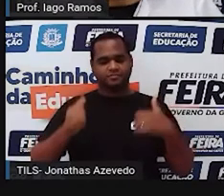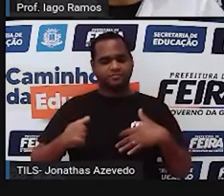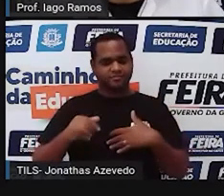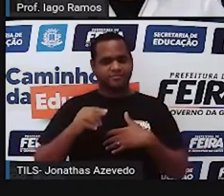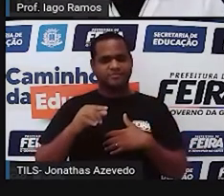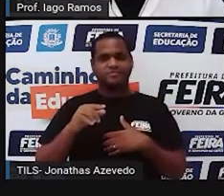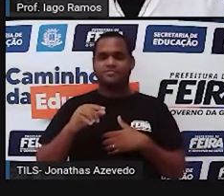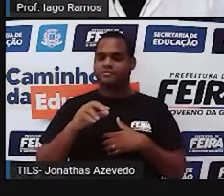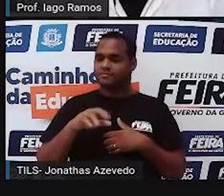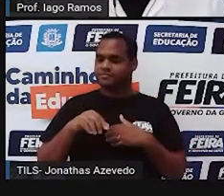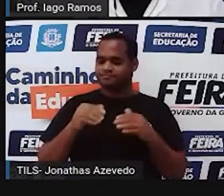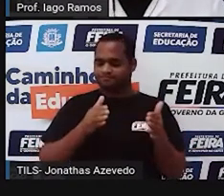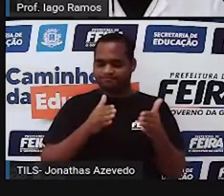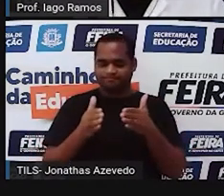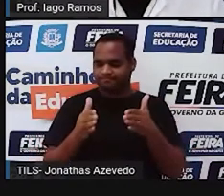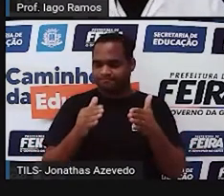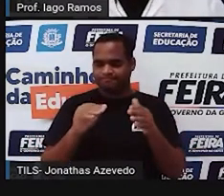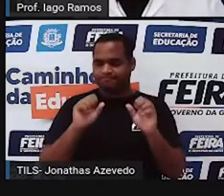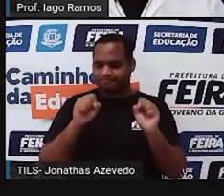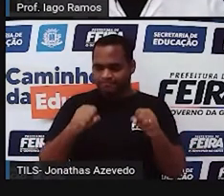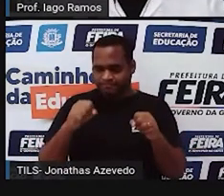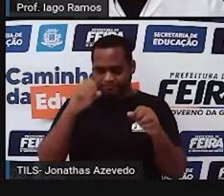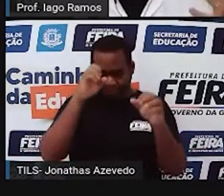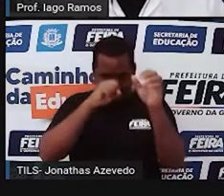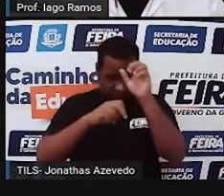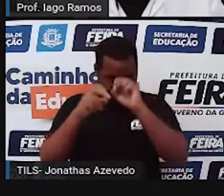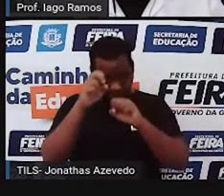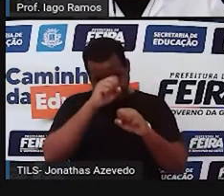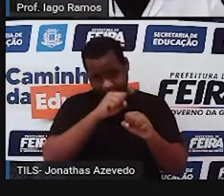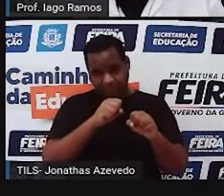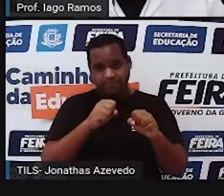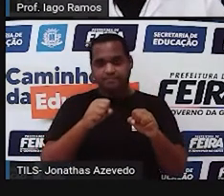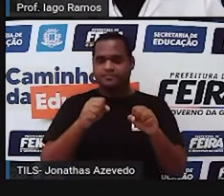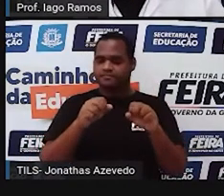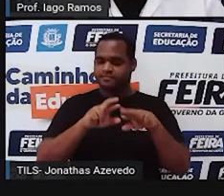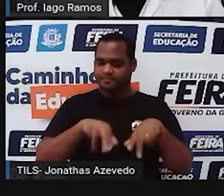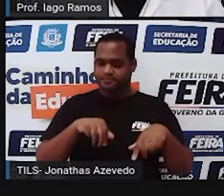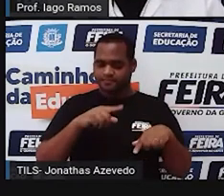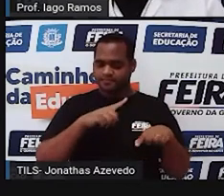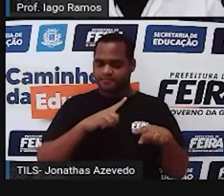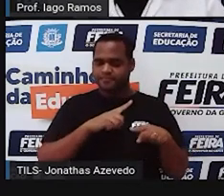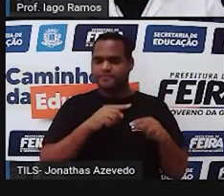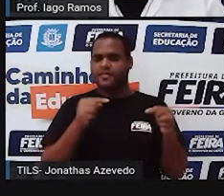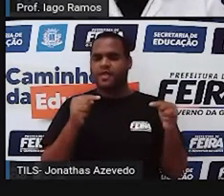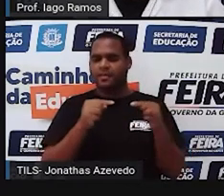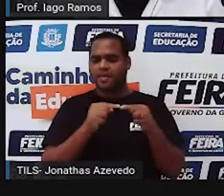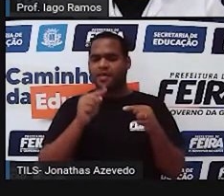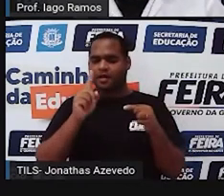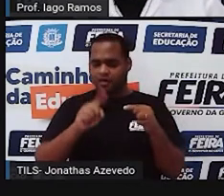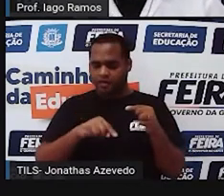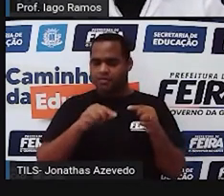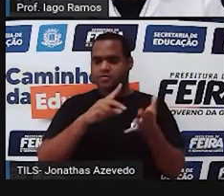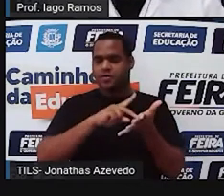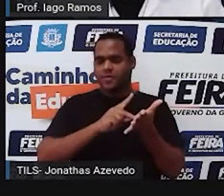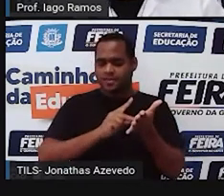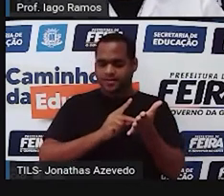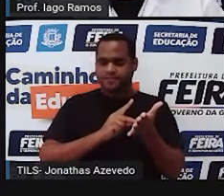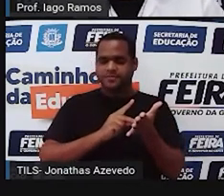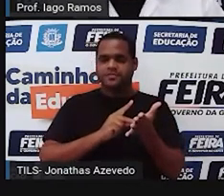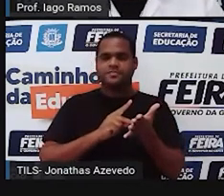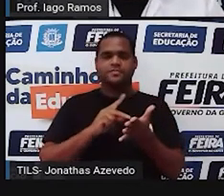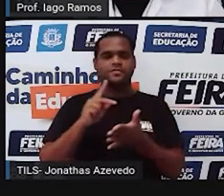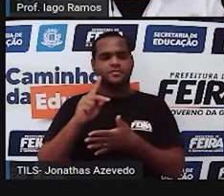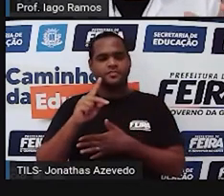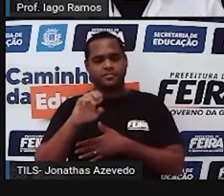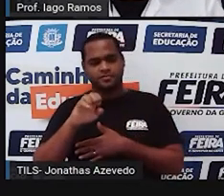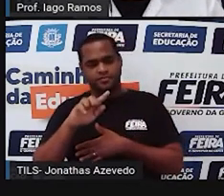tá bom? Então, essa coisa que a gente vai aprender nessa aula tem a ver com geometria. Pois é, geometria,